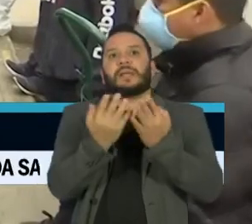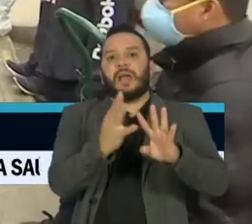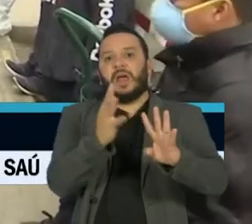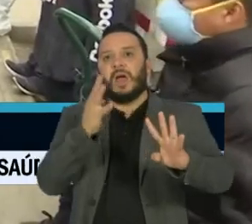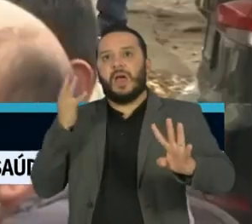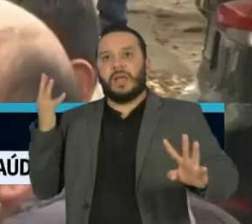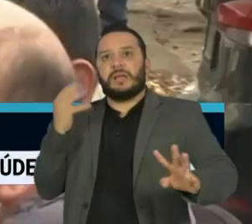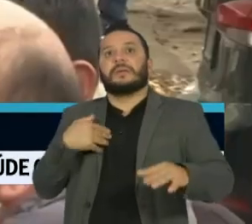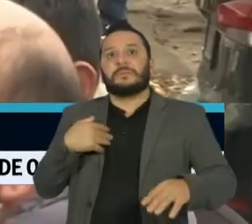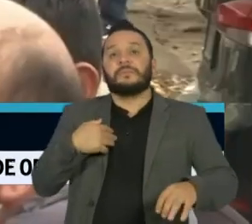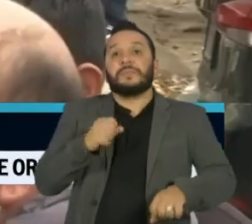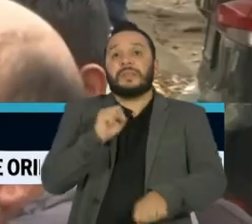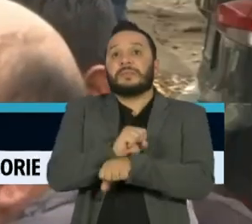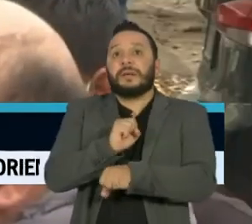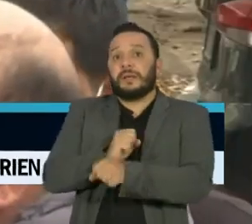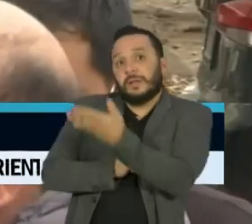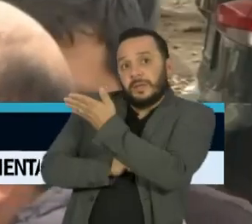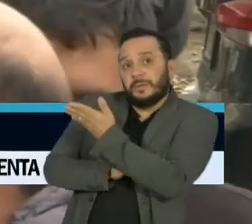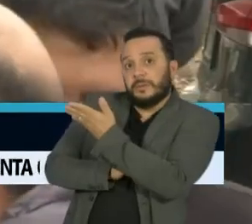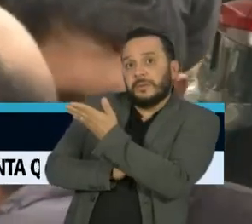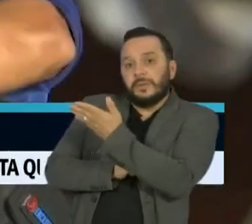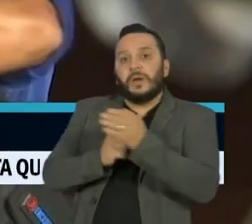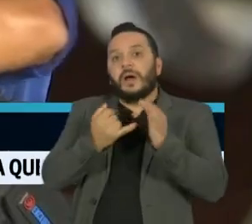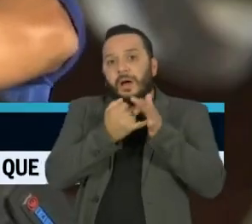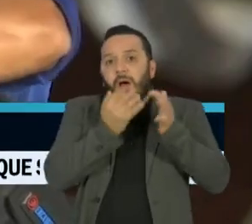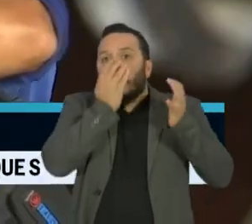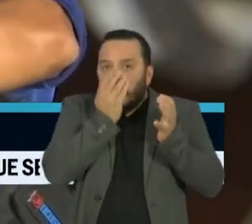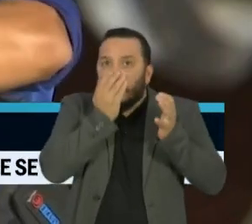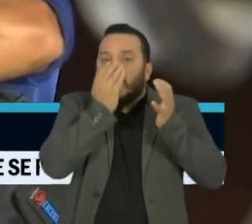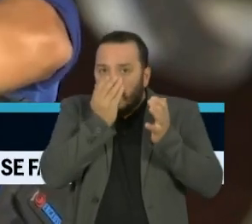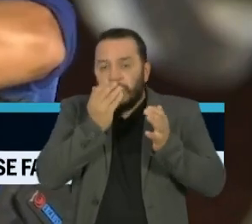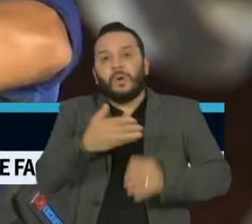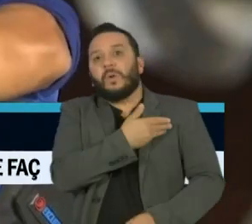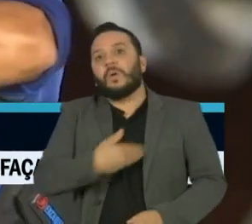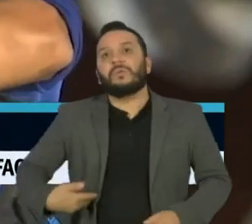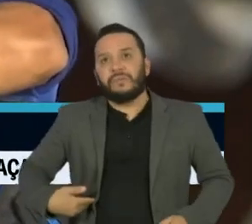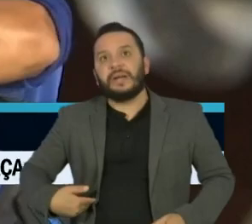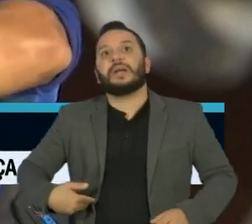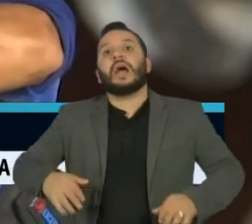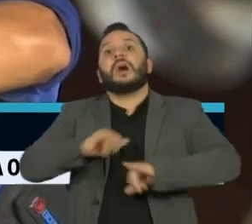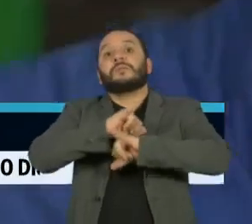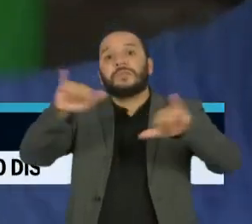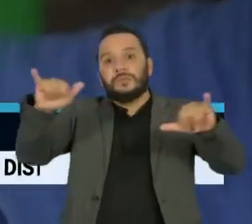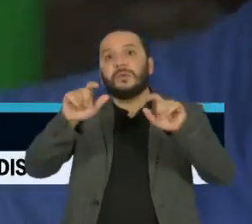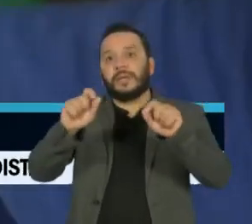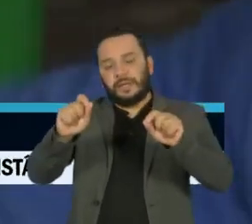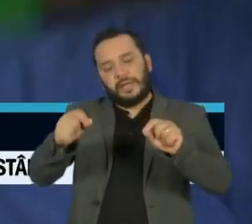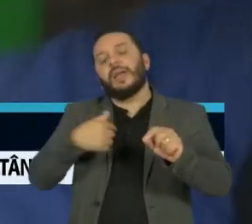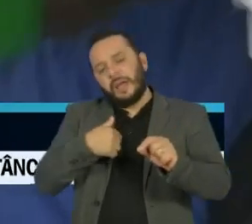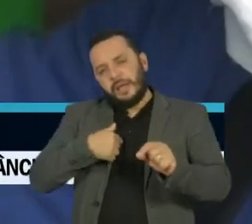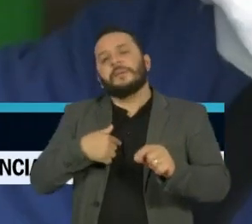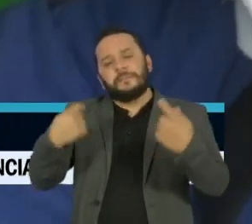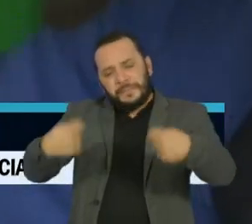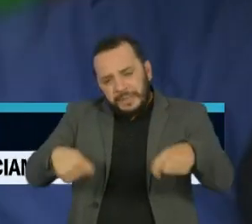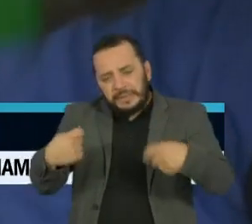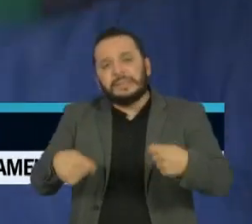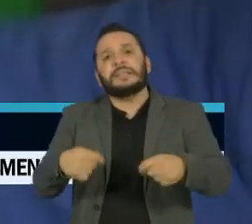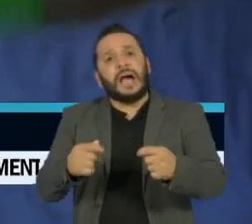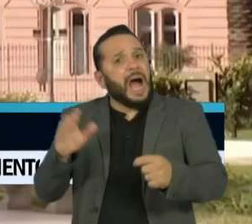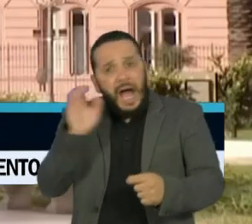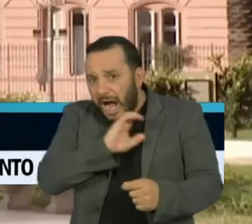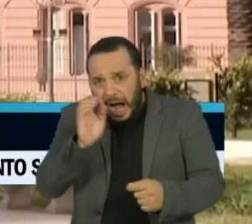em busca dos poucos aparelhos disponíveis. O governo decretou ordem para que as fábricas produzam ou importem